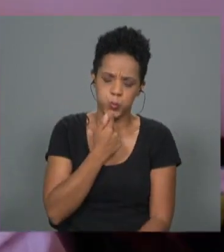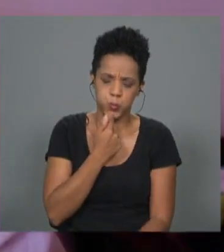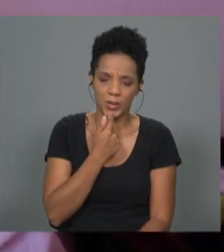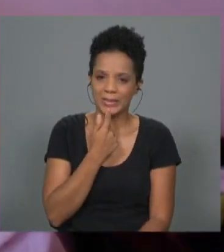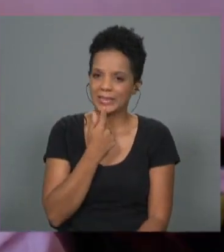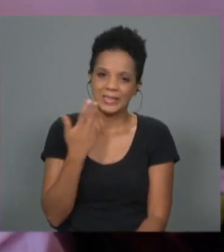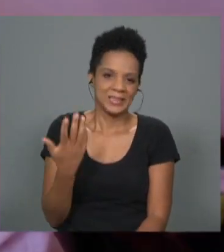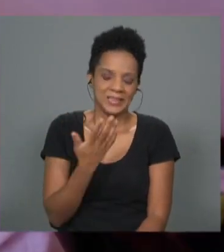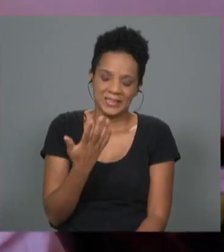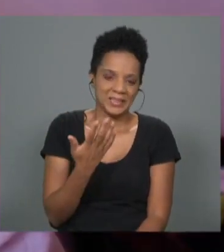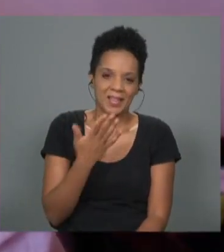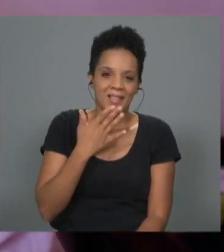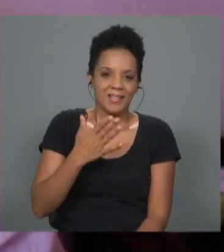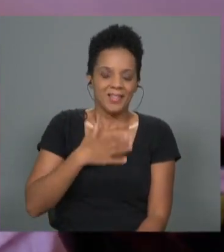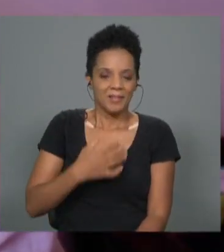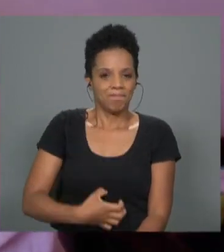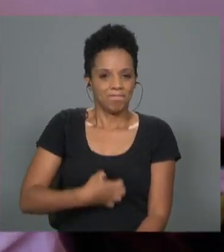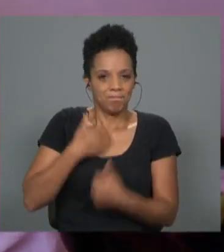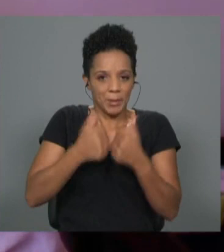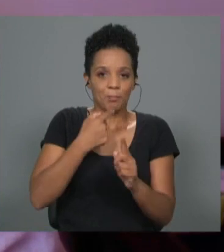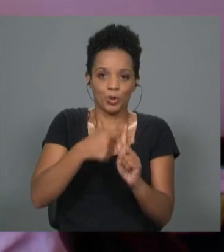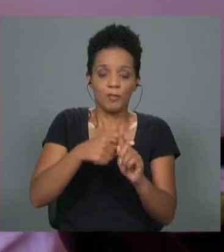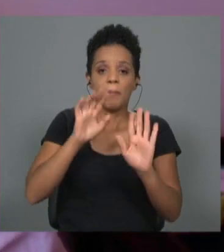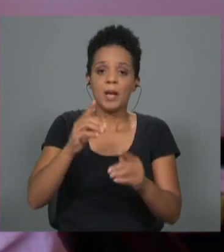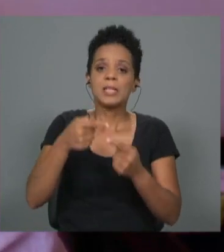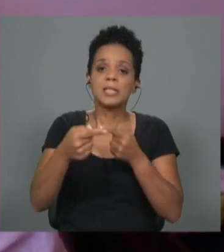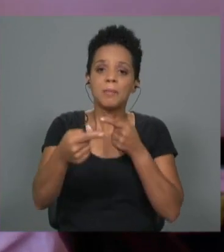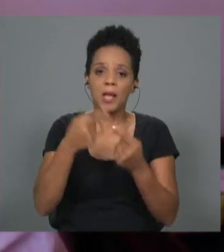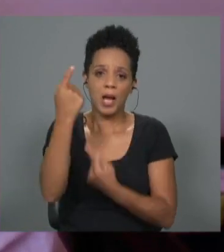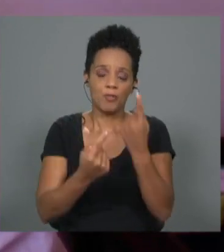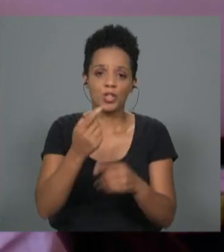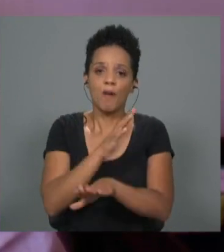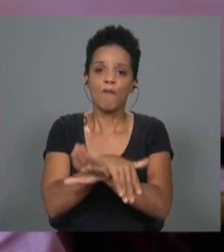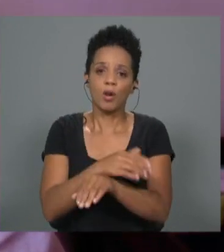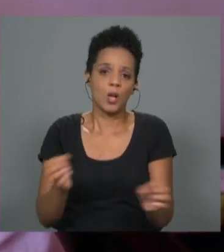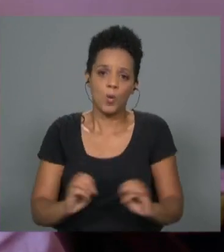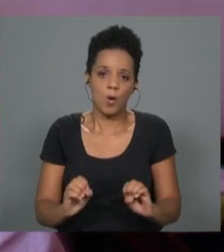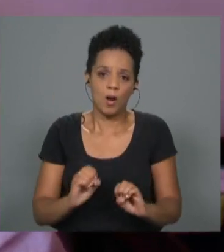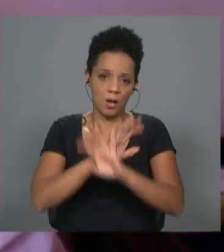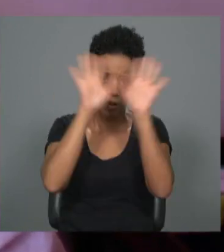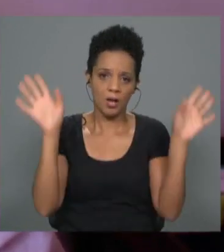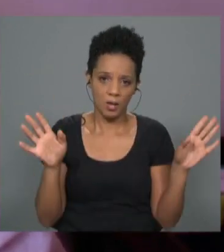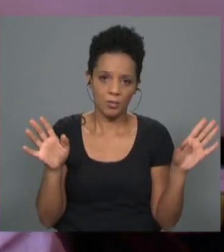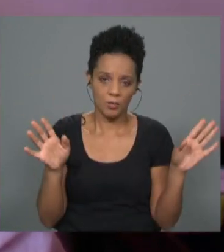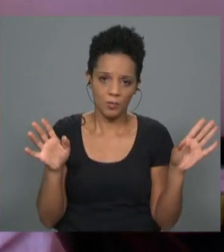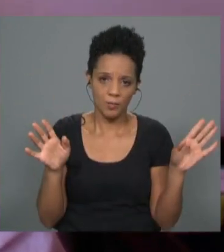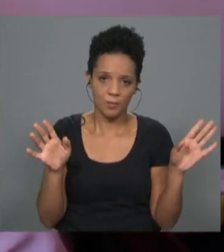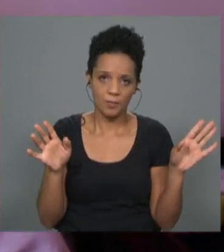extremamente gratificante. Agora há semanas que realmente não tenho folga, como é óbvio, e a vida